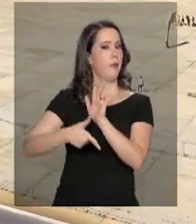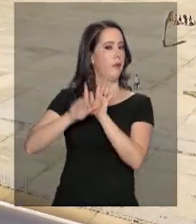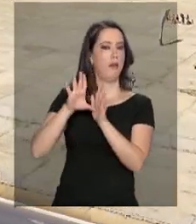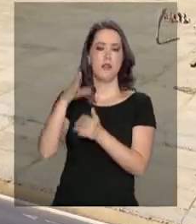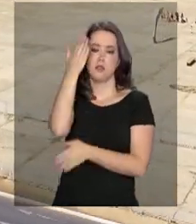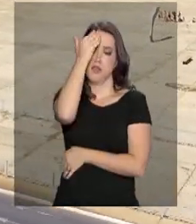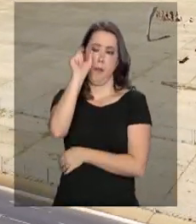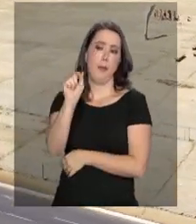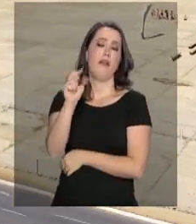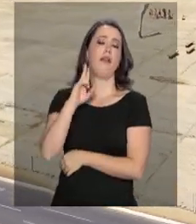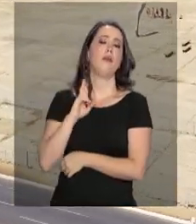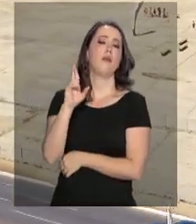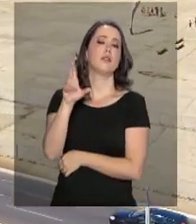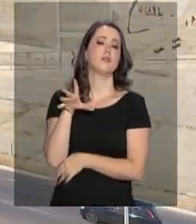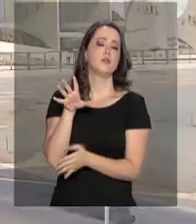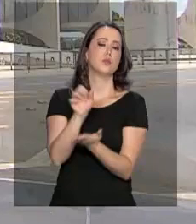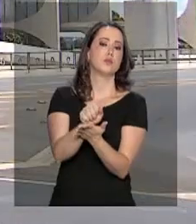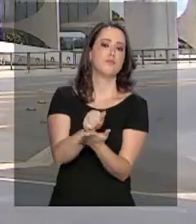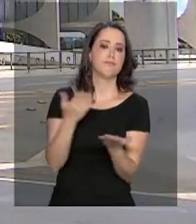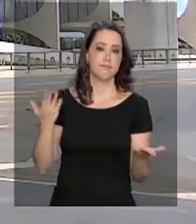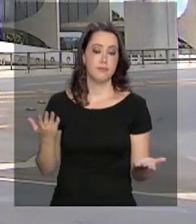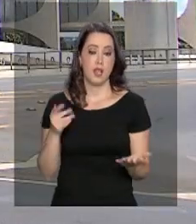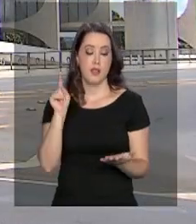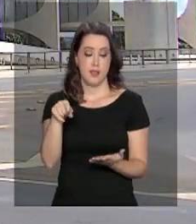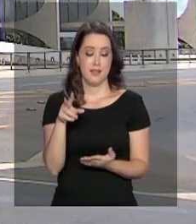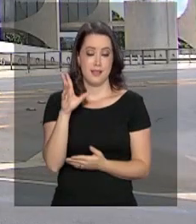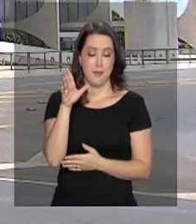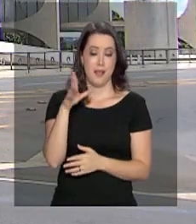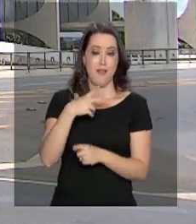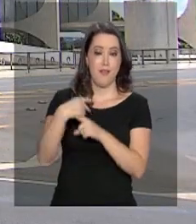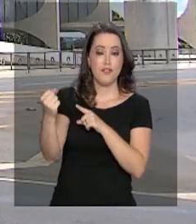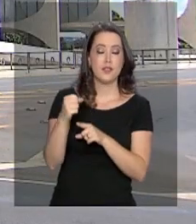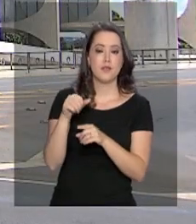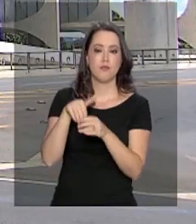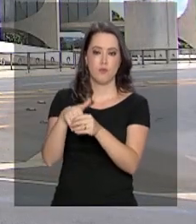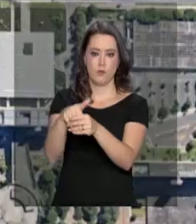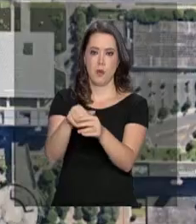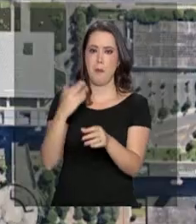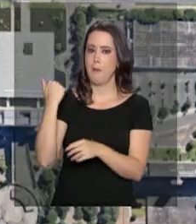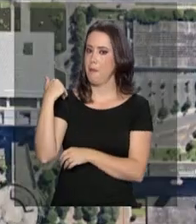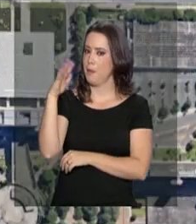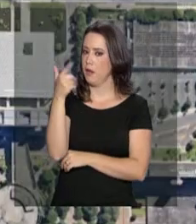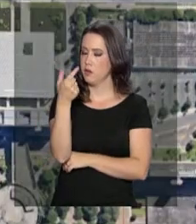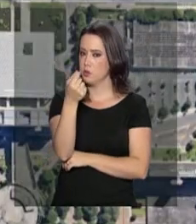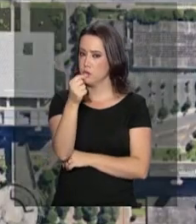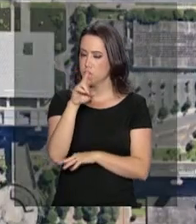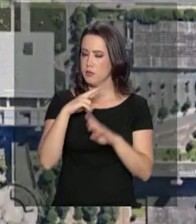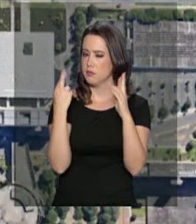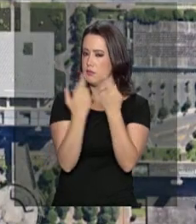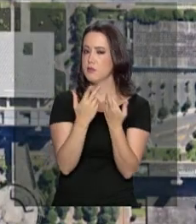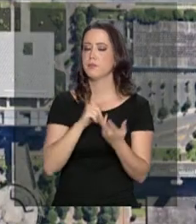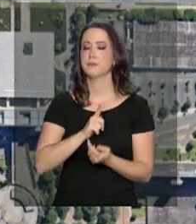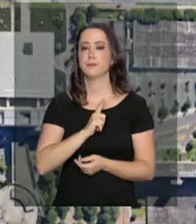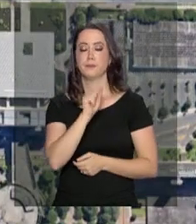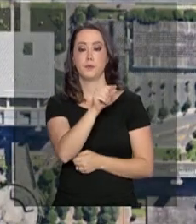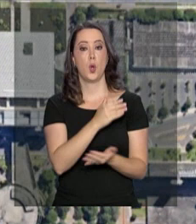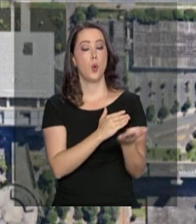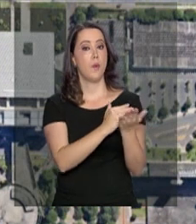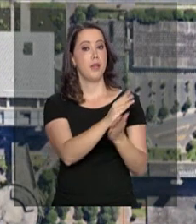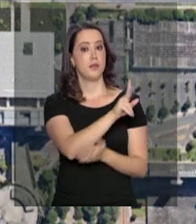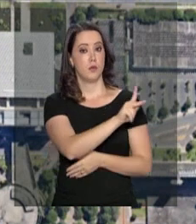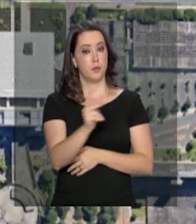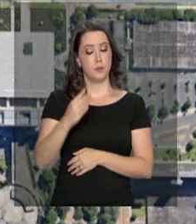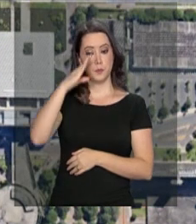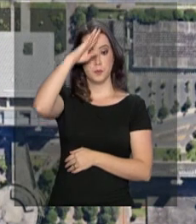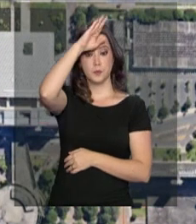mesmo do resultado das eleições. Foram mais de 200 reuniões. A festa da posse começa com o presidente eleito